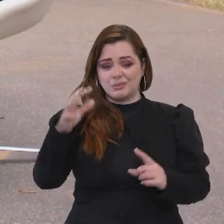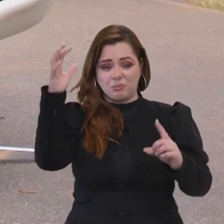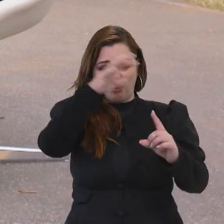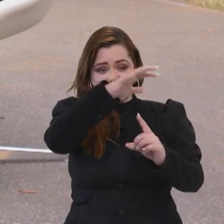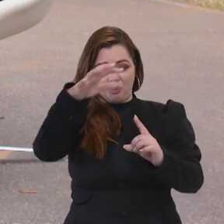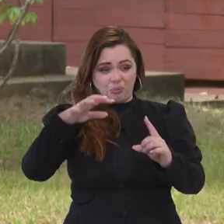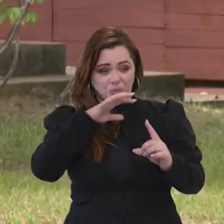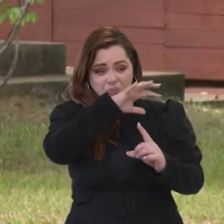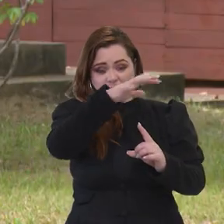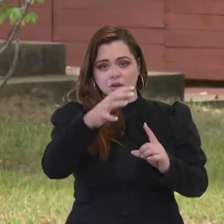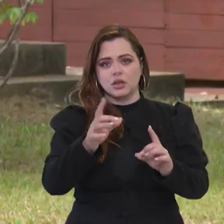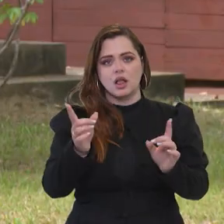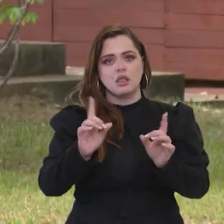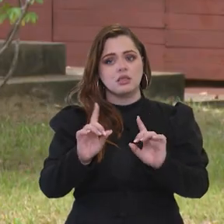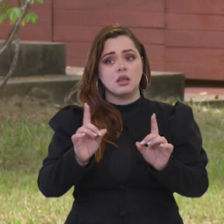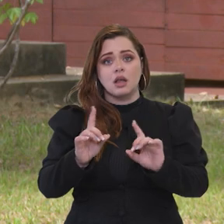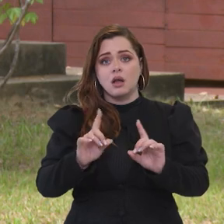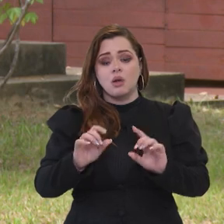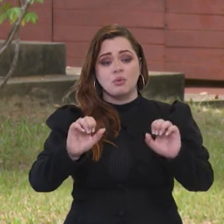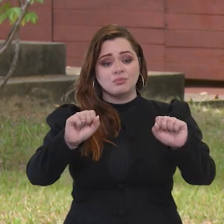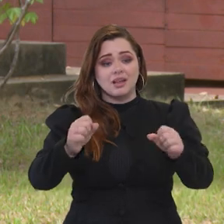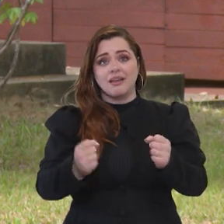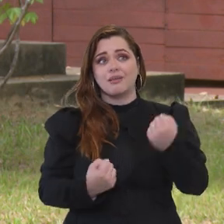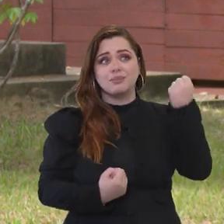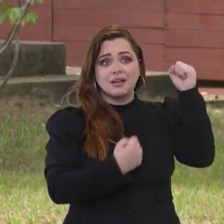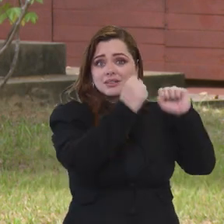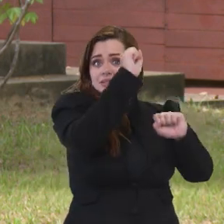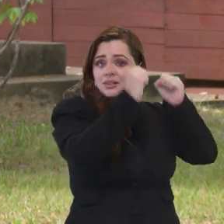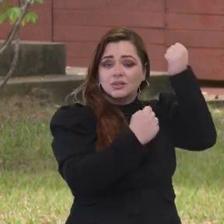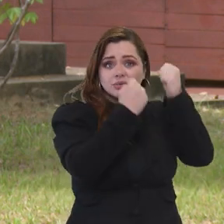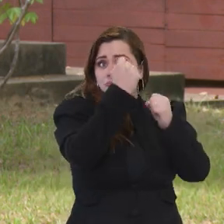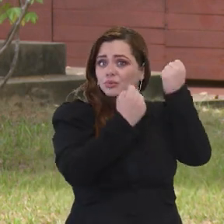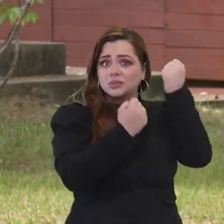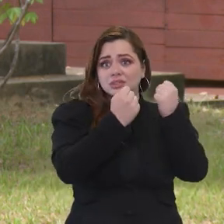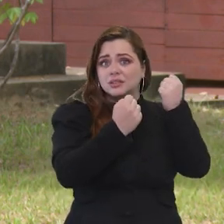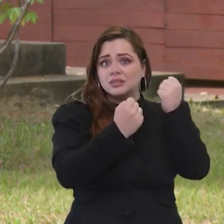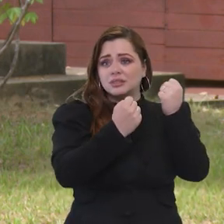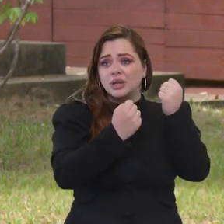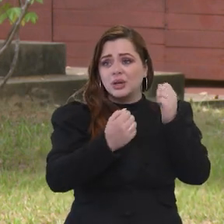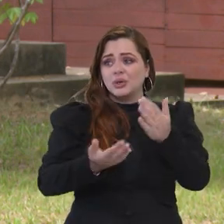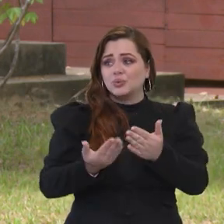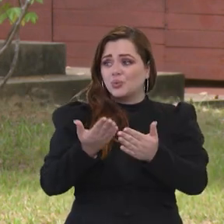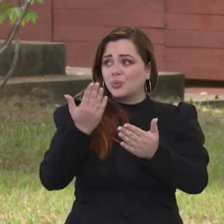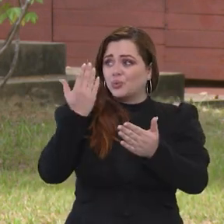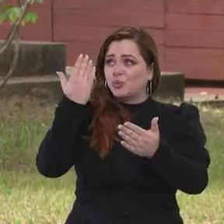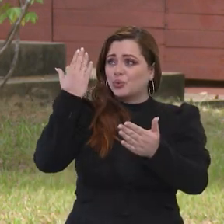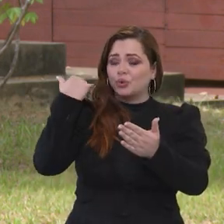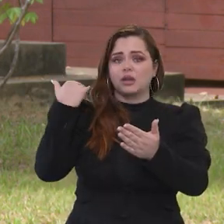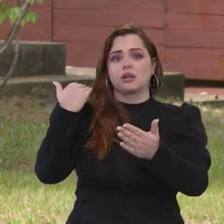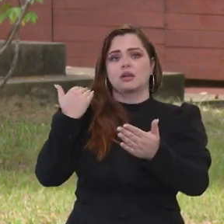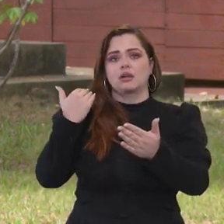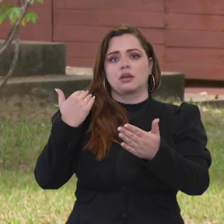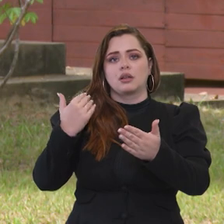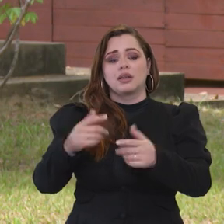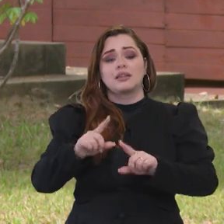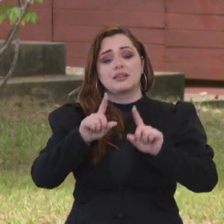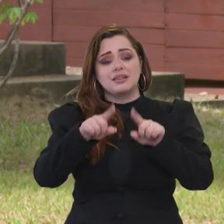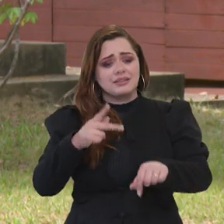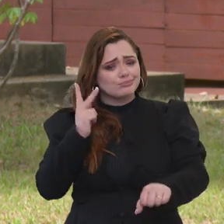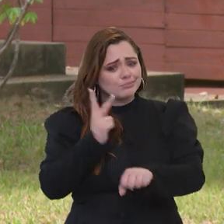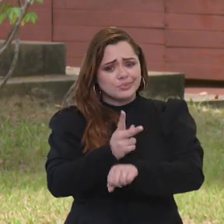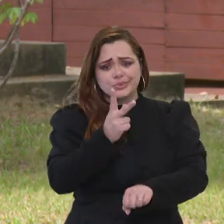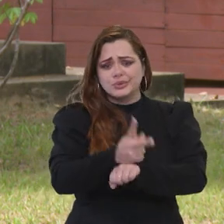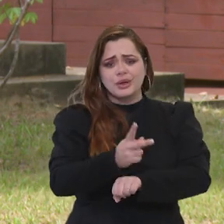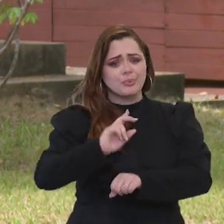essa poluição que está aí. São as grandes potências que, desde a Revolução Industrial, que vêm fazendo esse papel. O Brasil, a sua